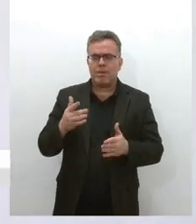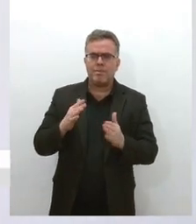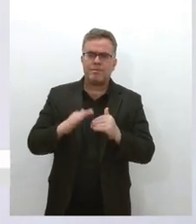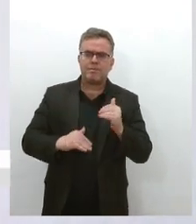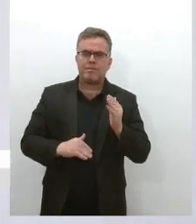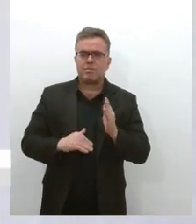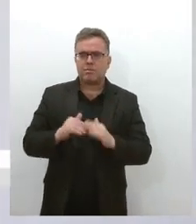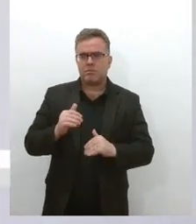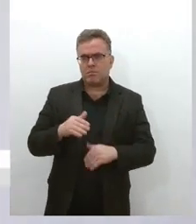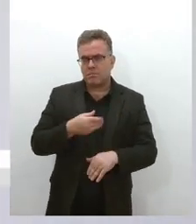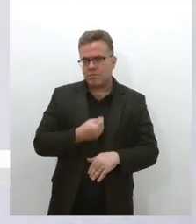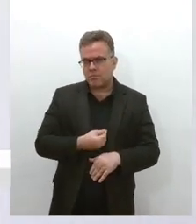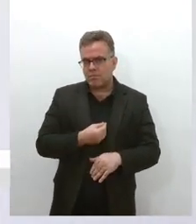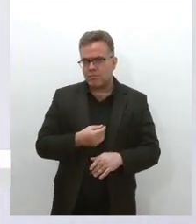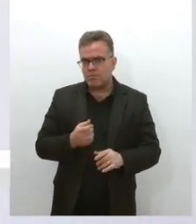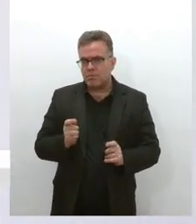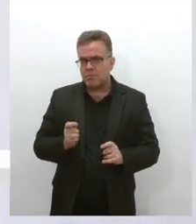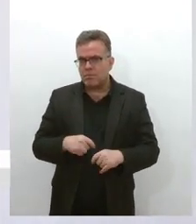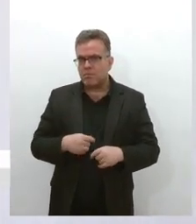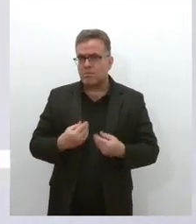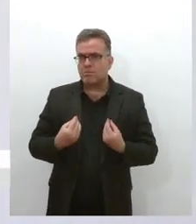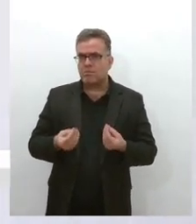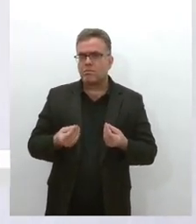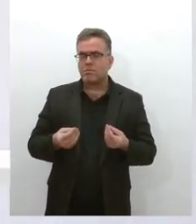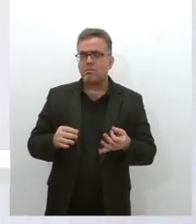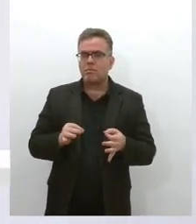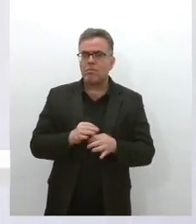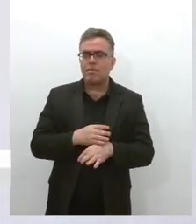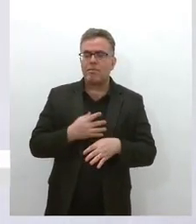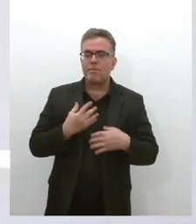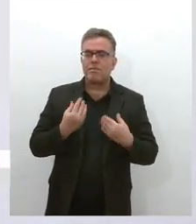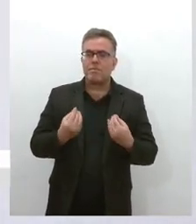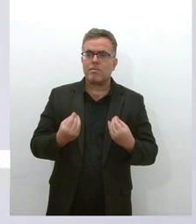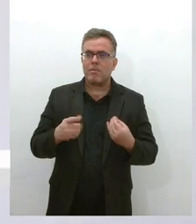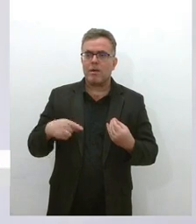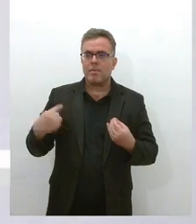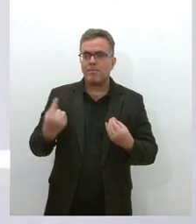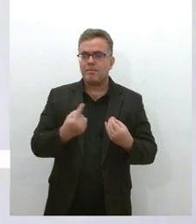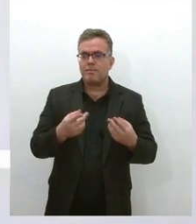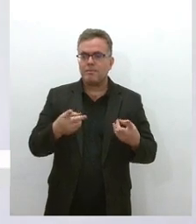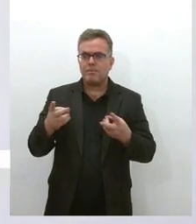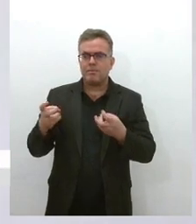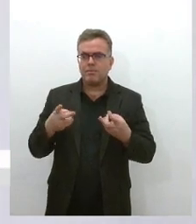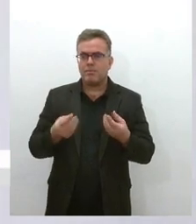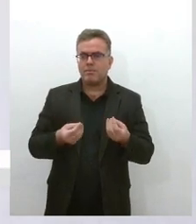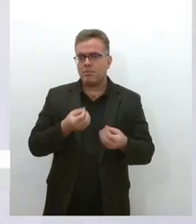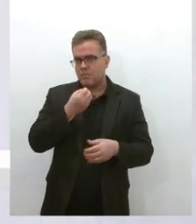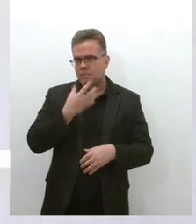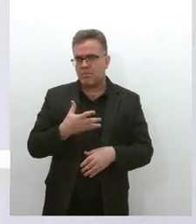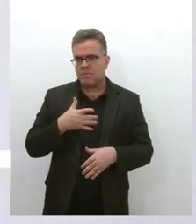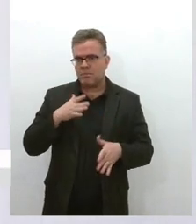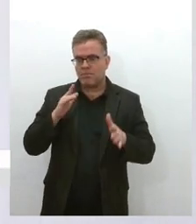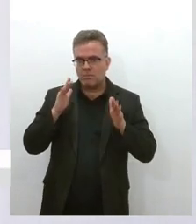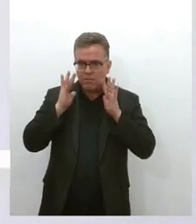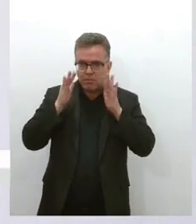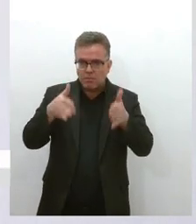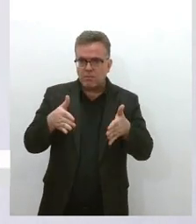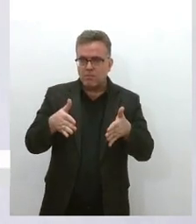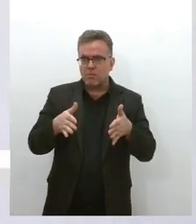participaram, né, então, não adianta a gente ter também um olhar só umbilical, só olhar para as nossas